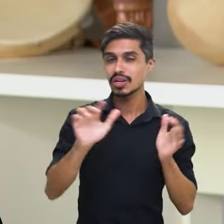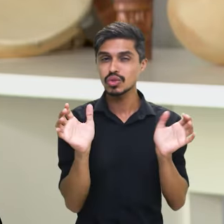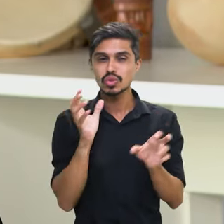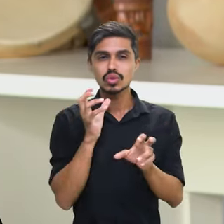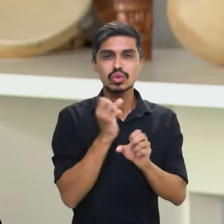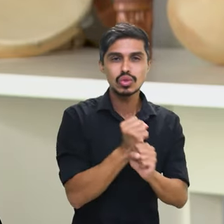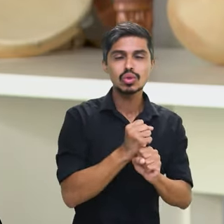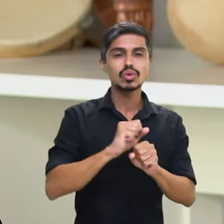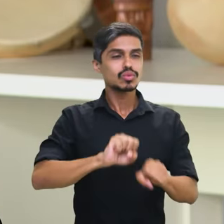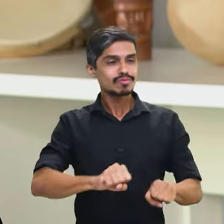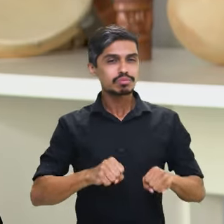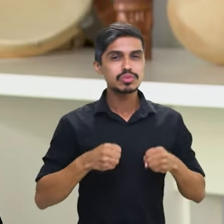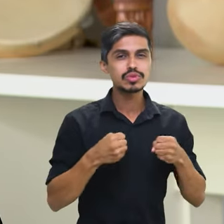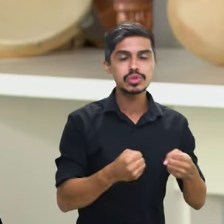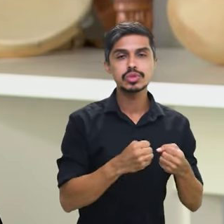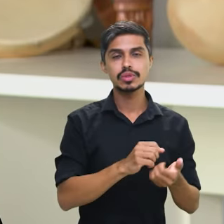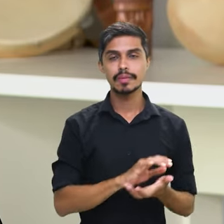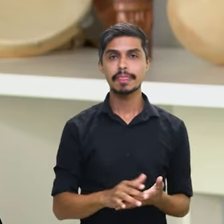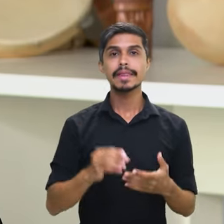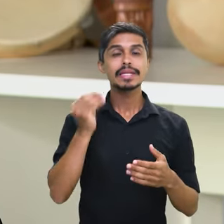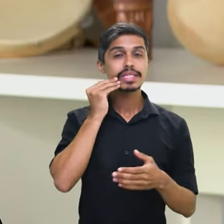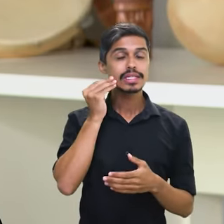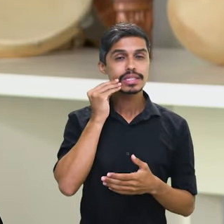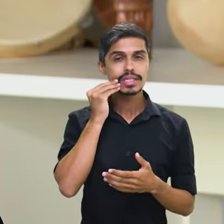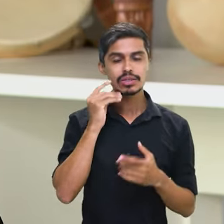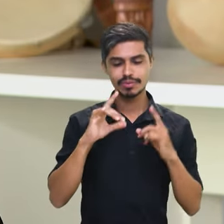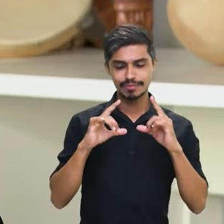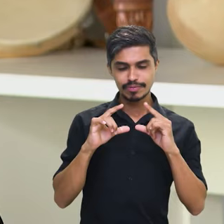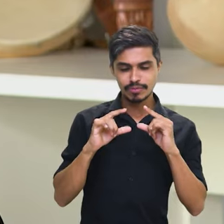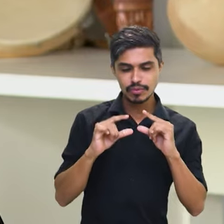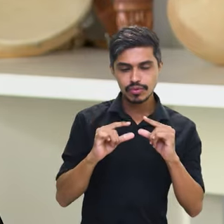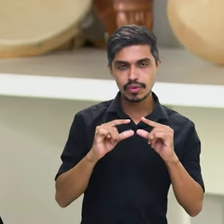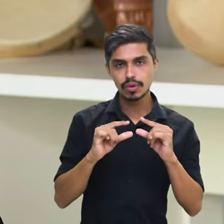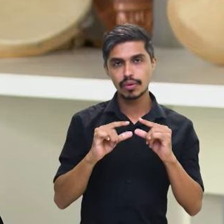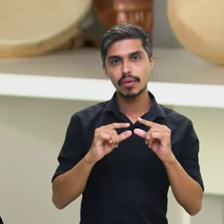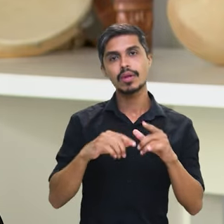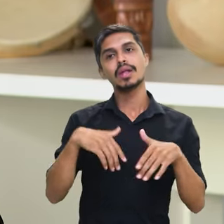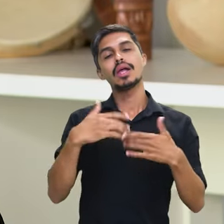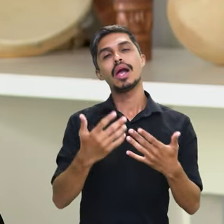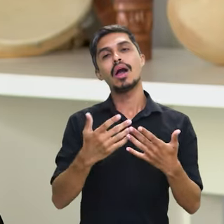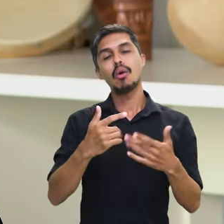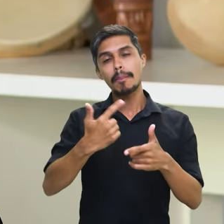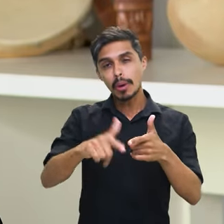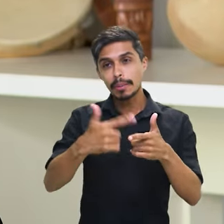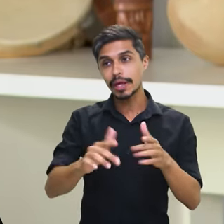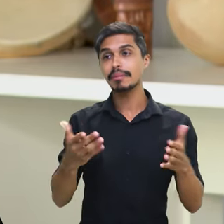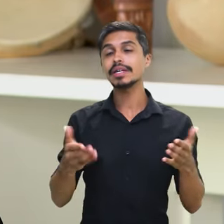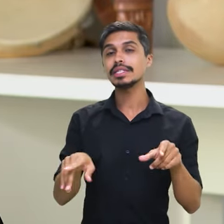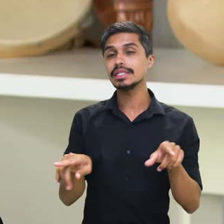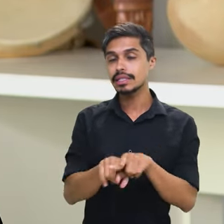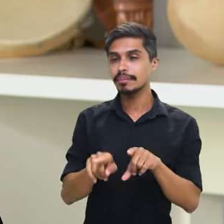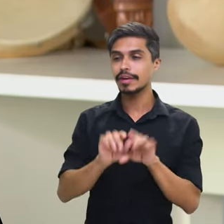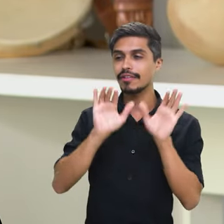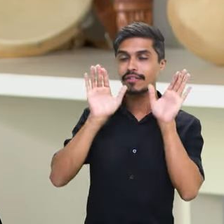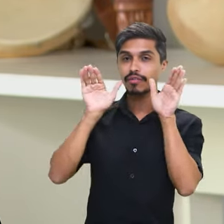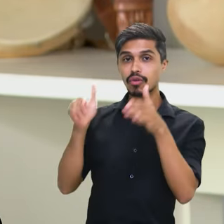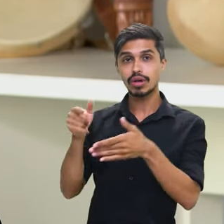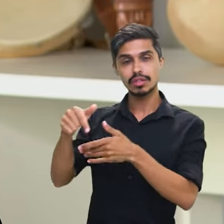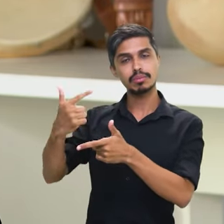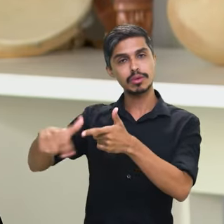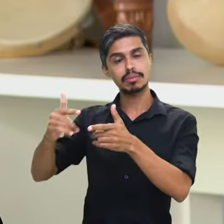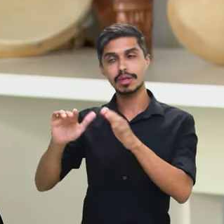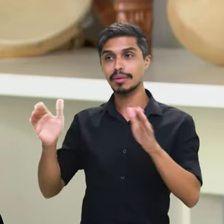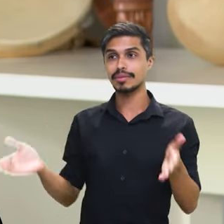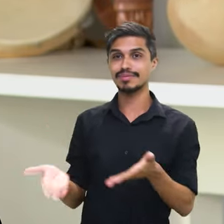conjunto de ações em curso que visa minimizar e que visa alterar a situação da população negra tumal. Elas são muito